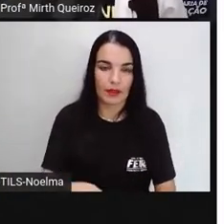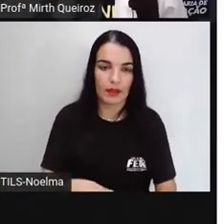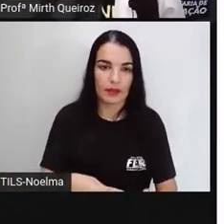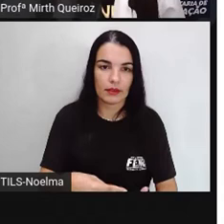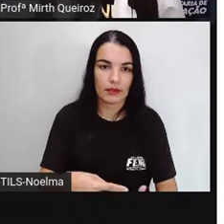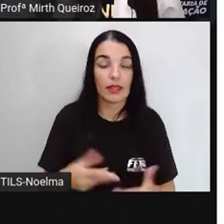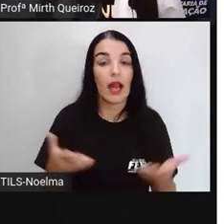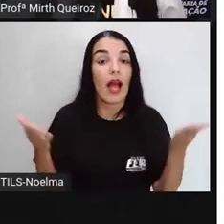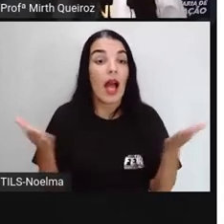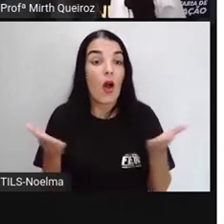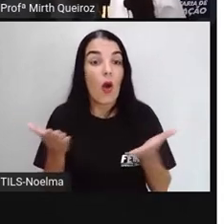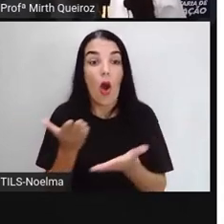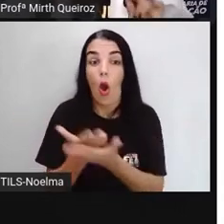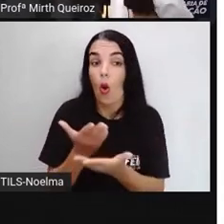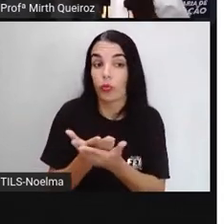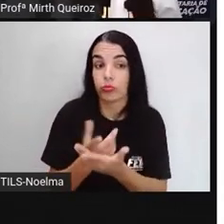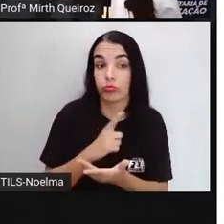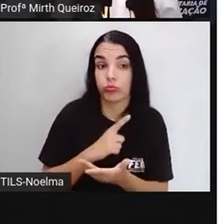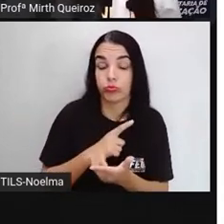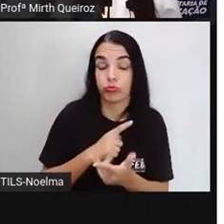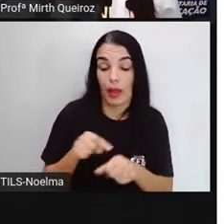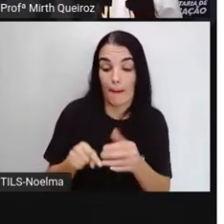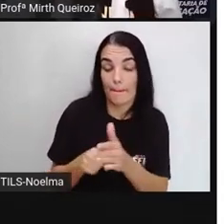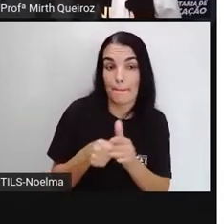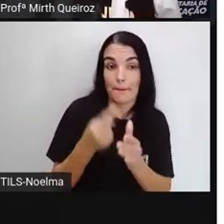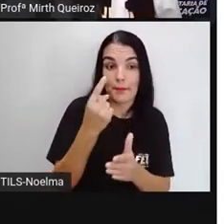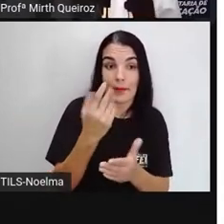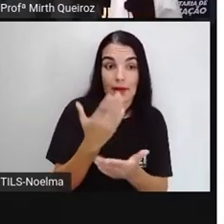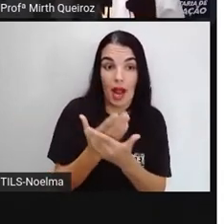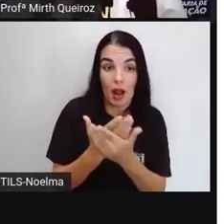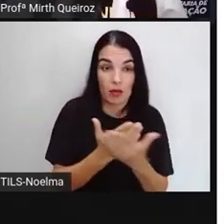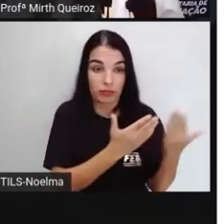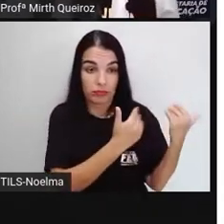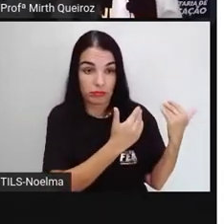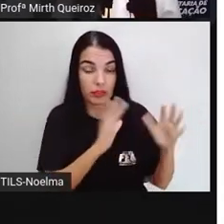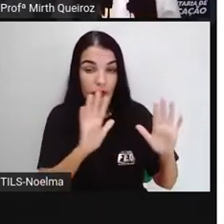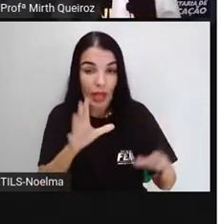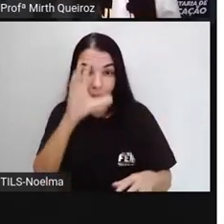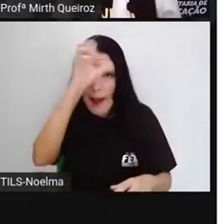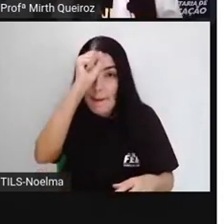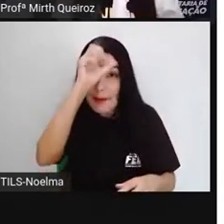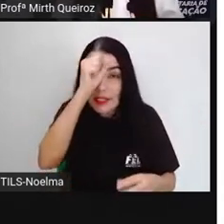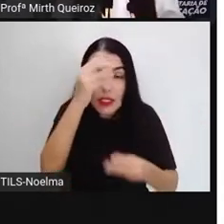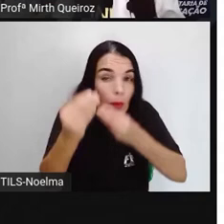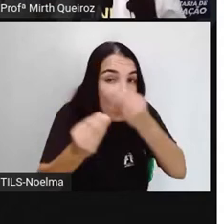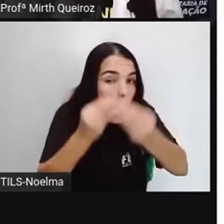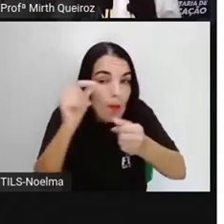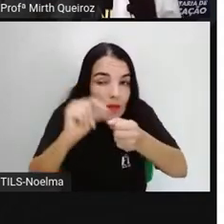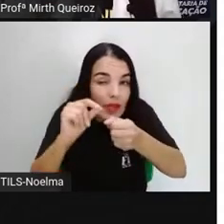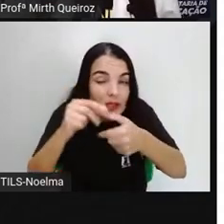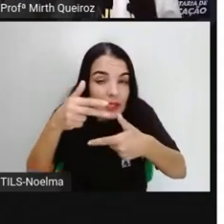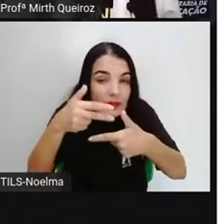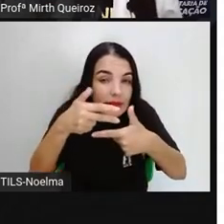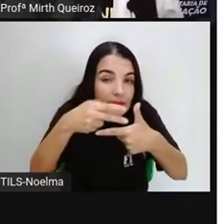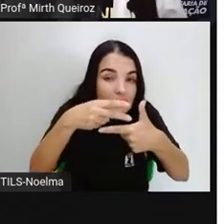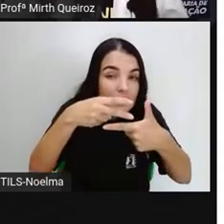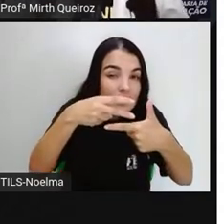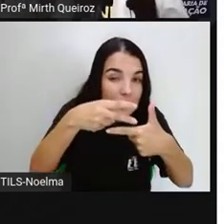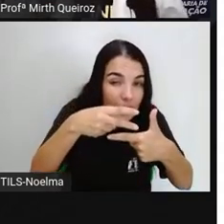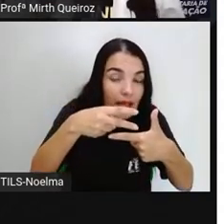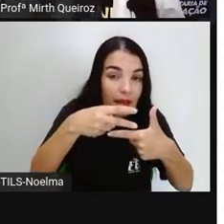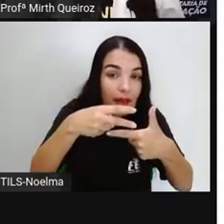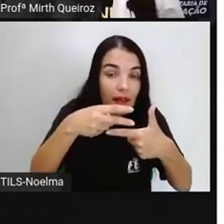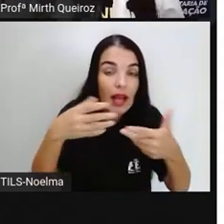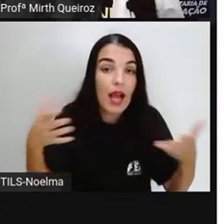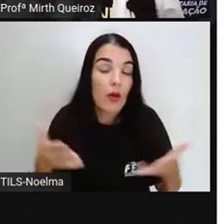Na aula de hoje, a primeira aula que nós tivemos, nós aprendemos a fazer o tangram. E com